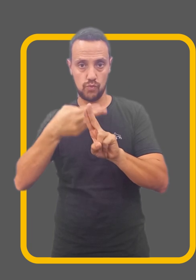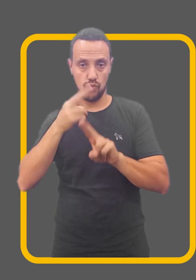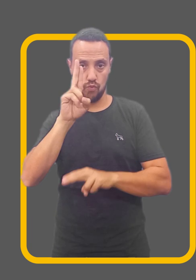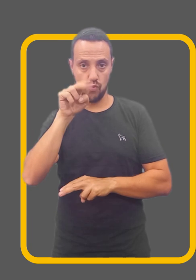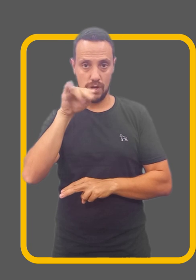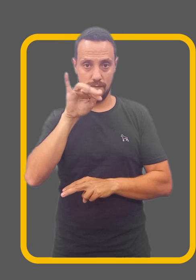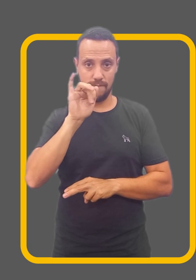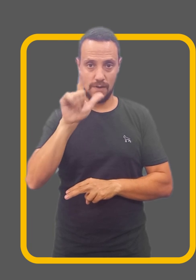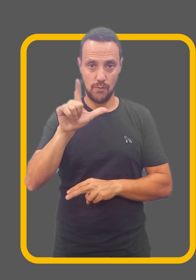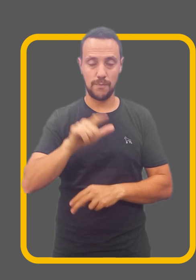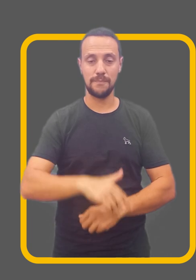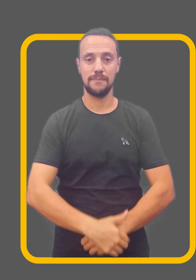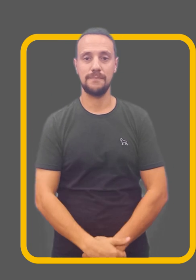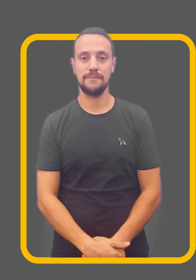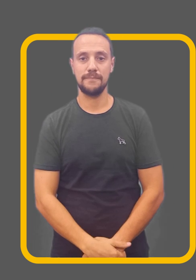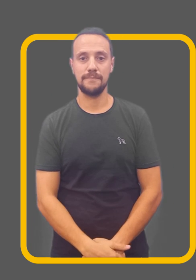gente